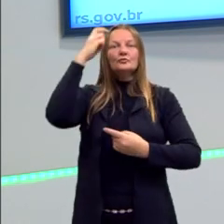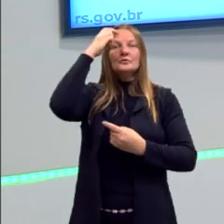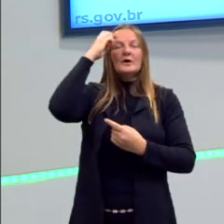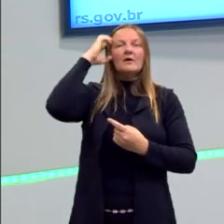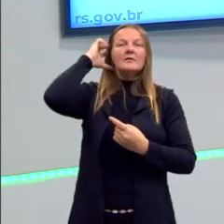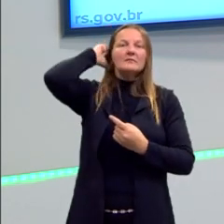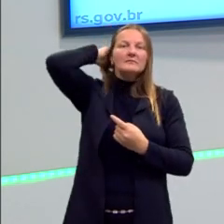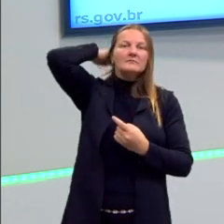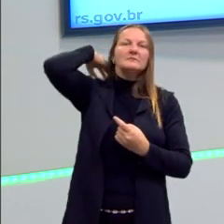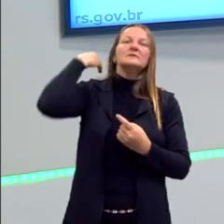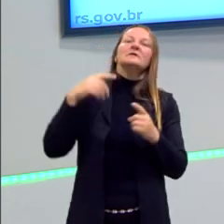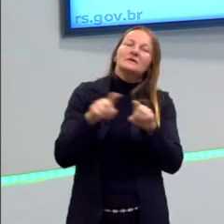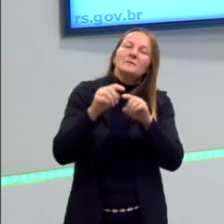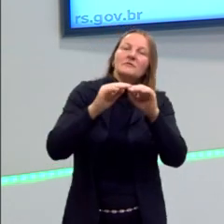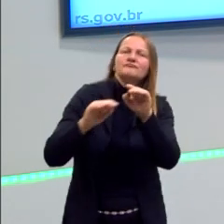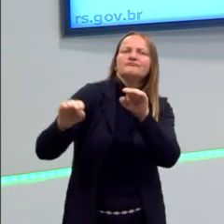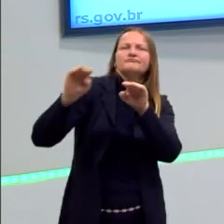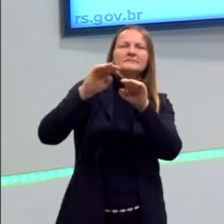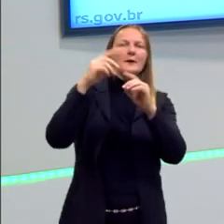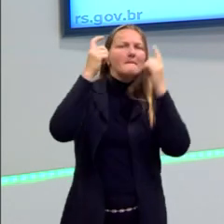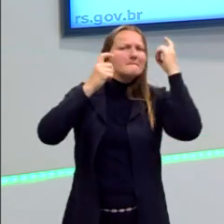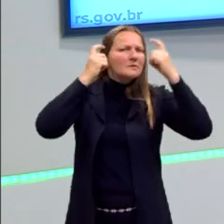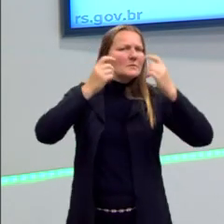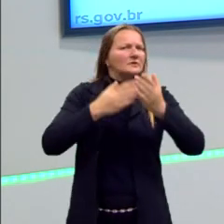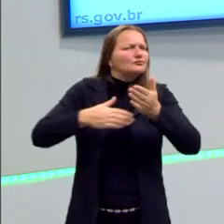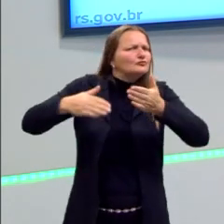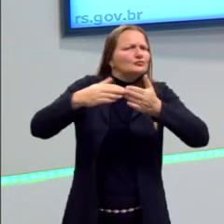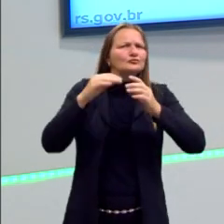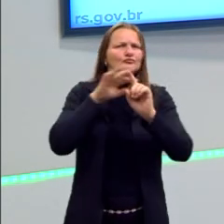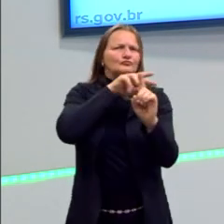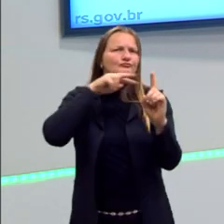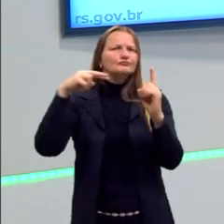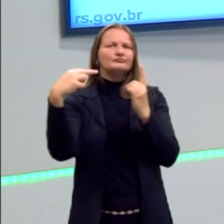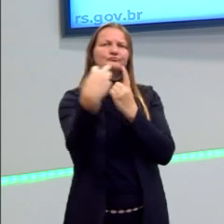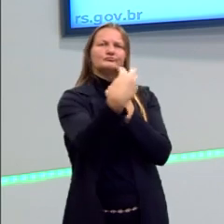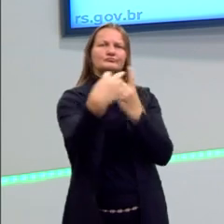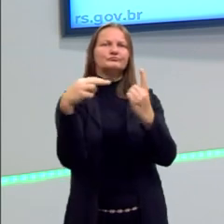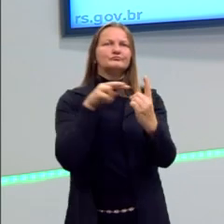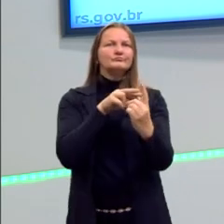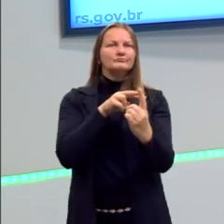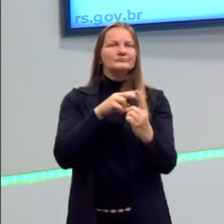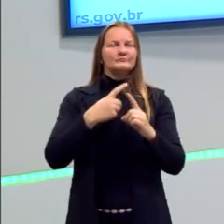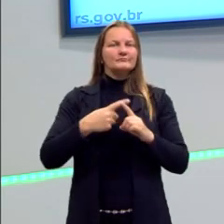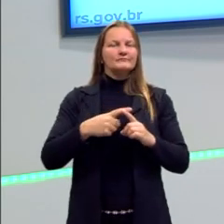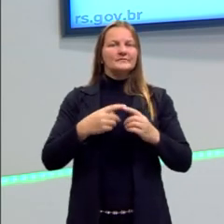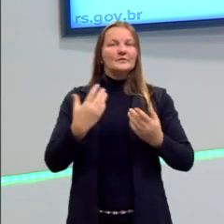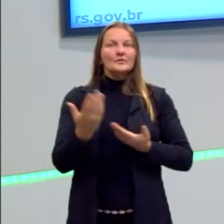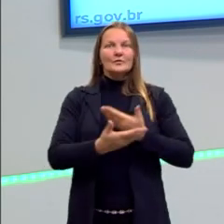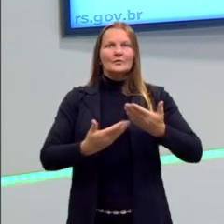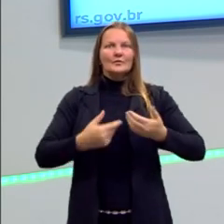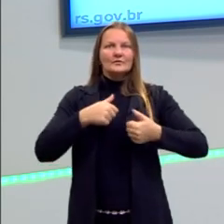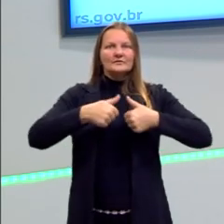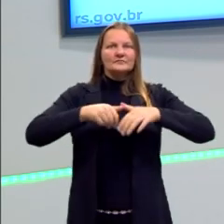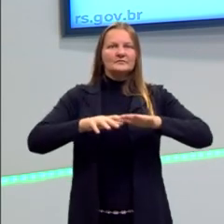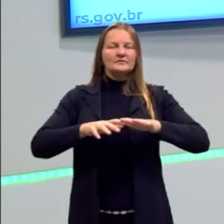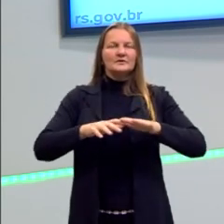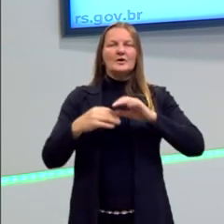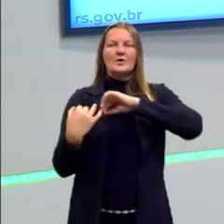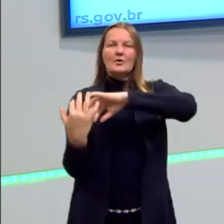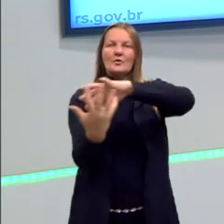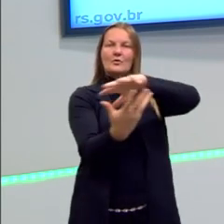socioculturais elevadas ou preocupados com isso, porque também nós deixaremos de fazer parte do esquema global.